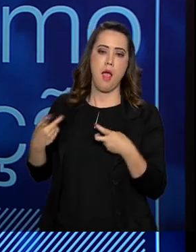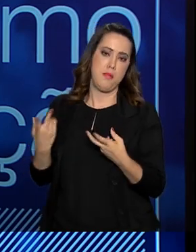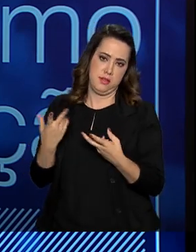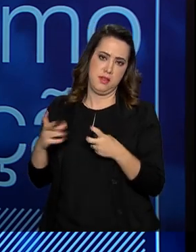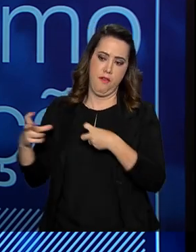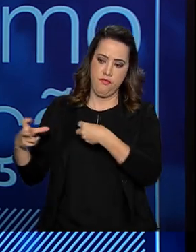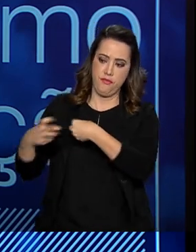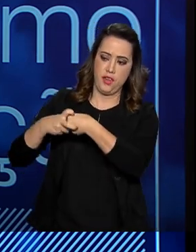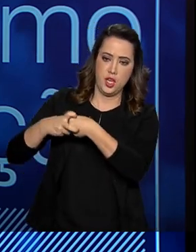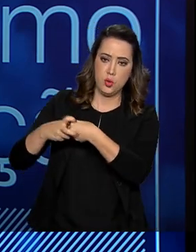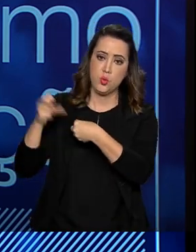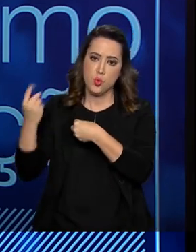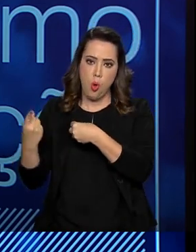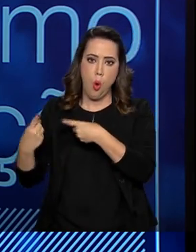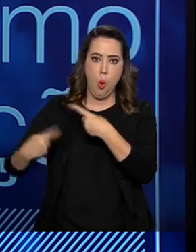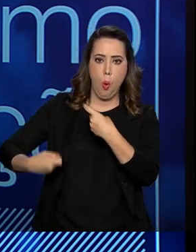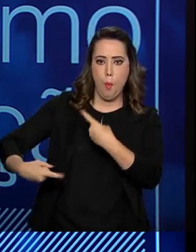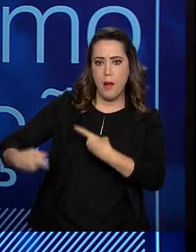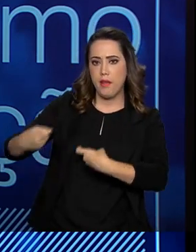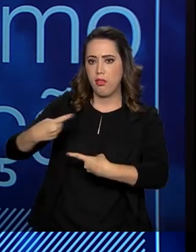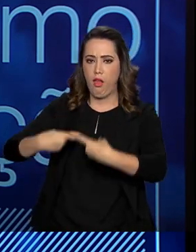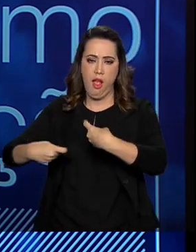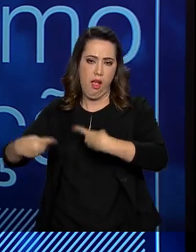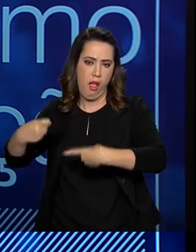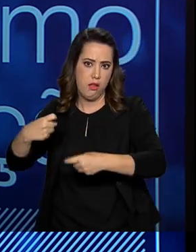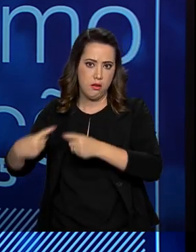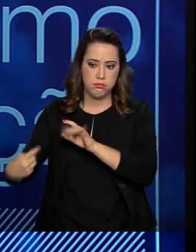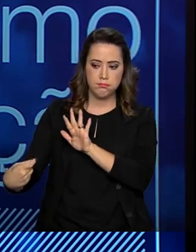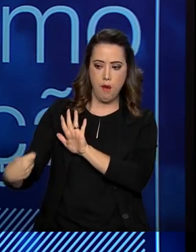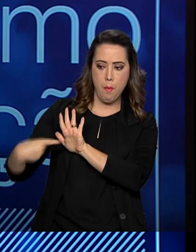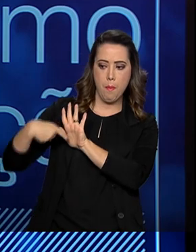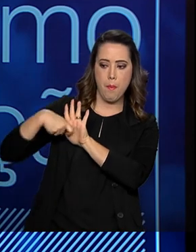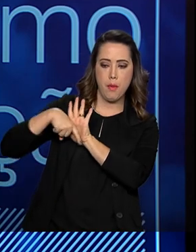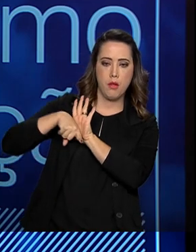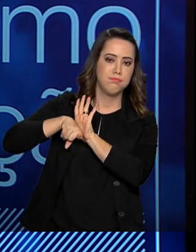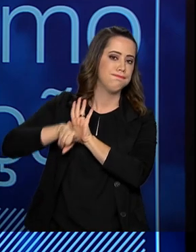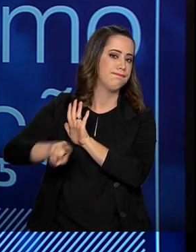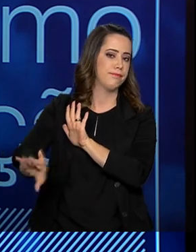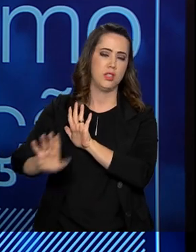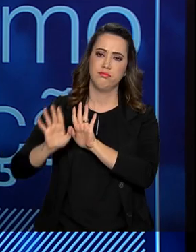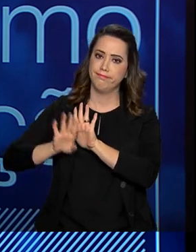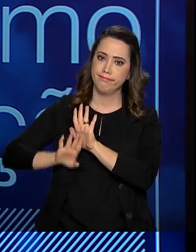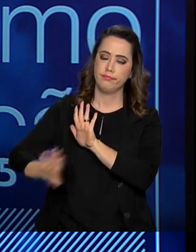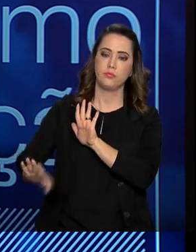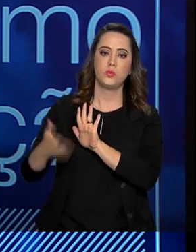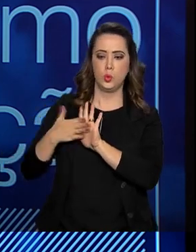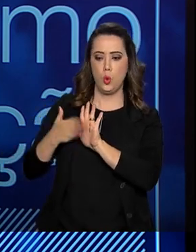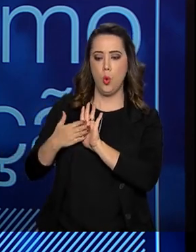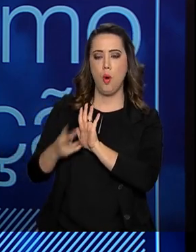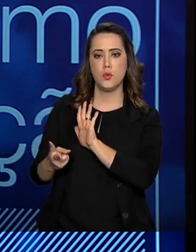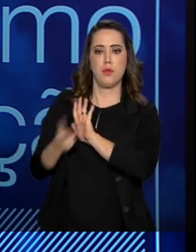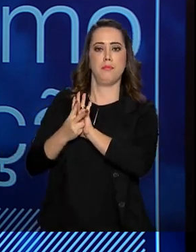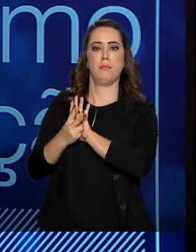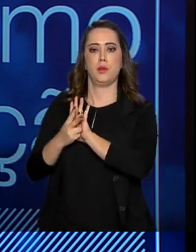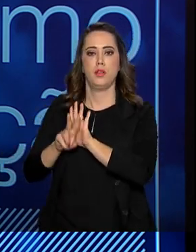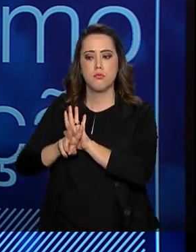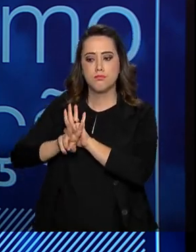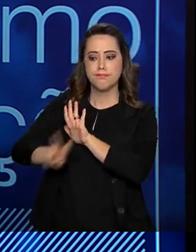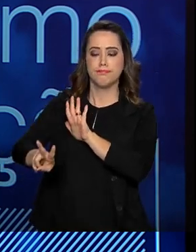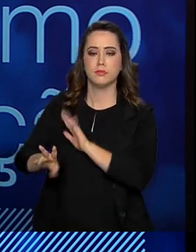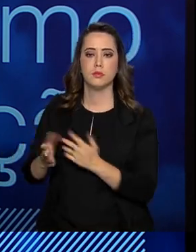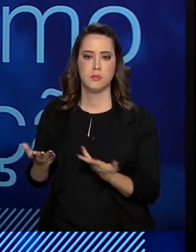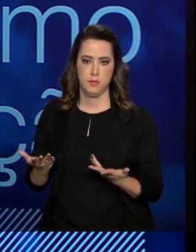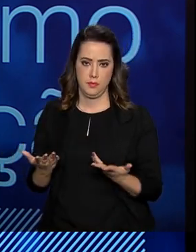bactéria e atuar contra aquele agente. No entanto, pode